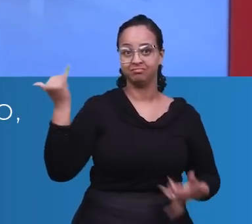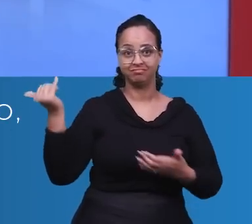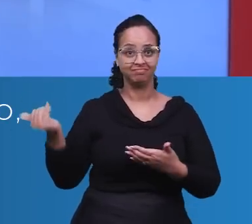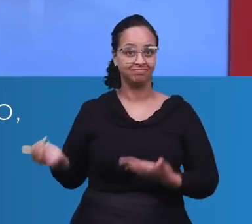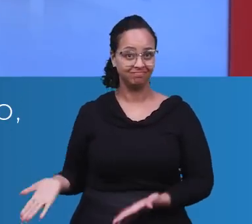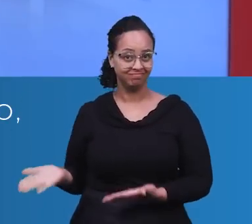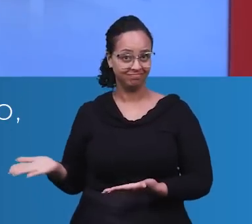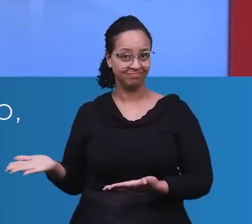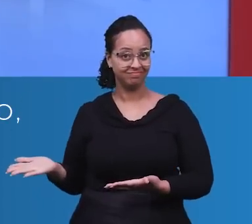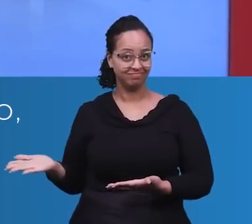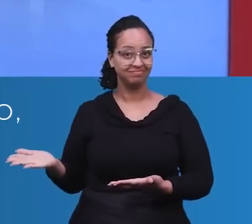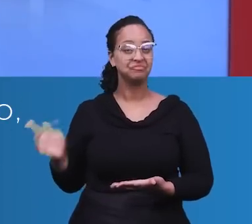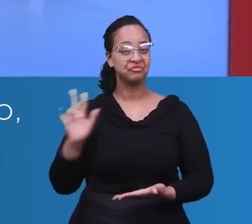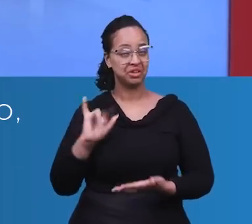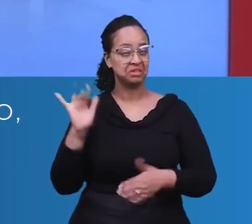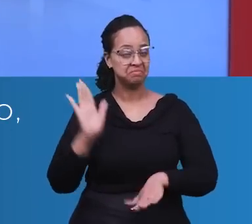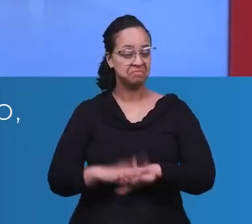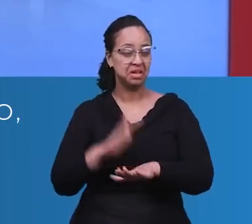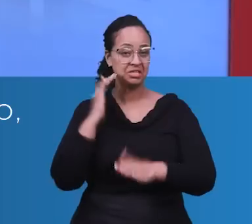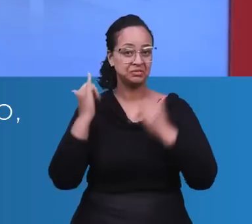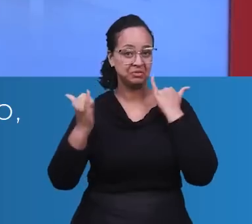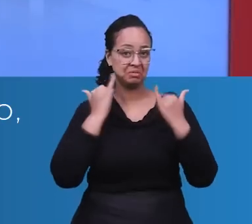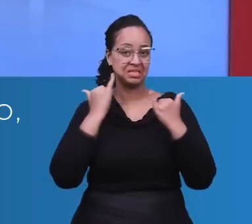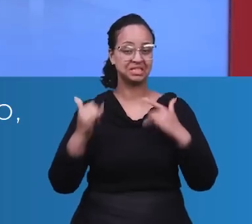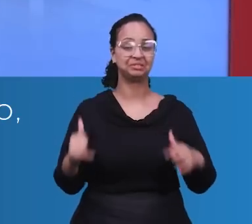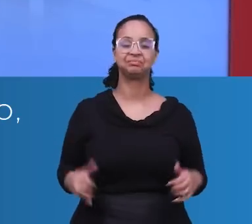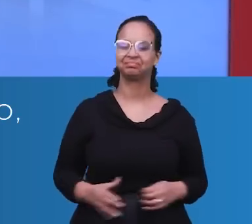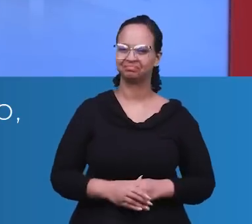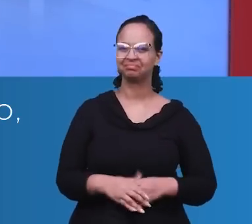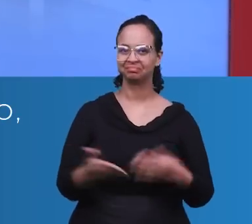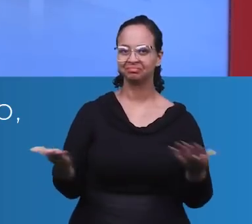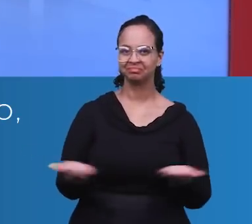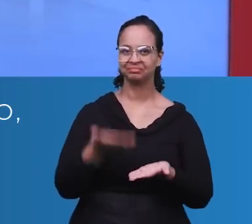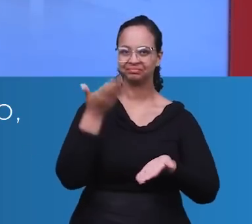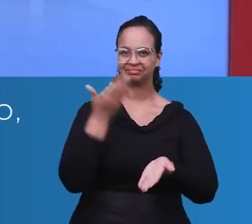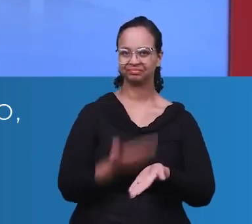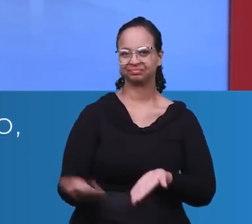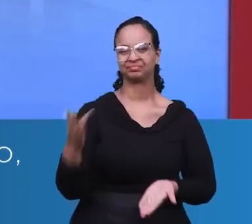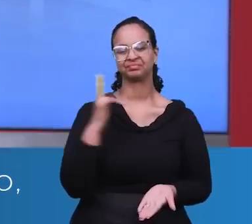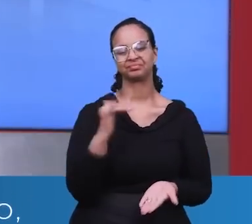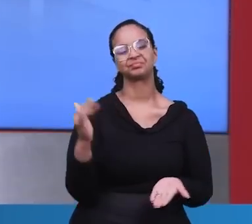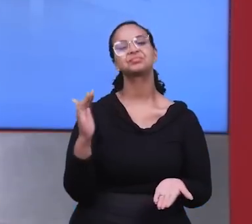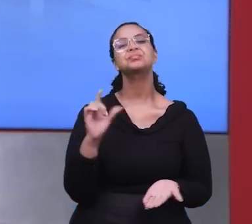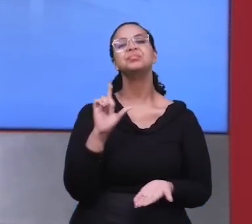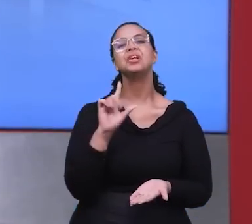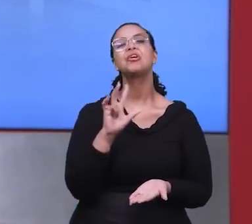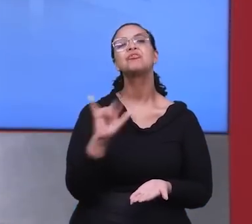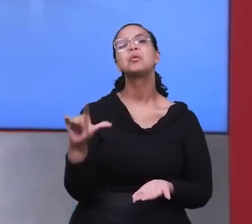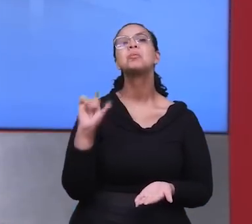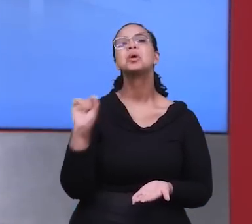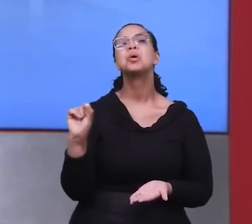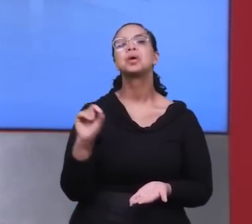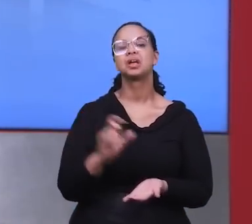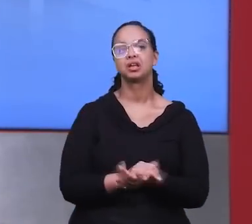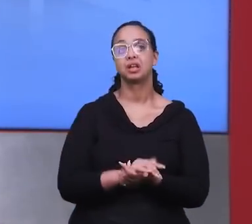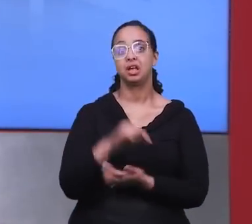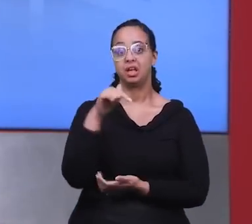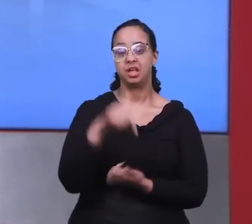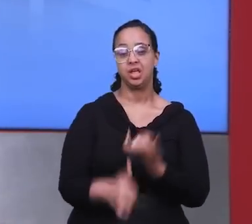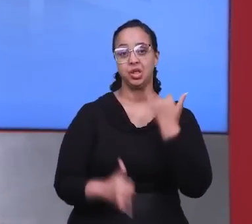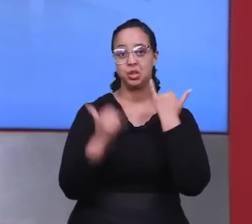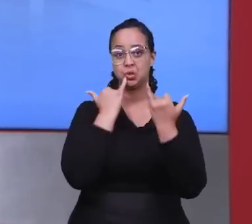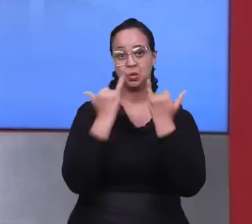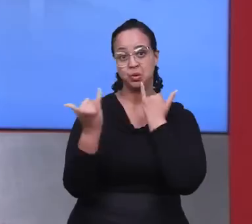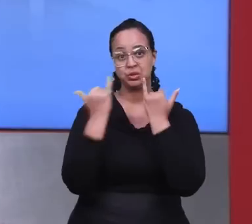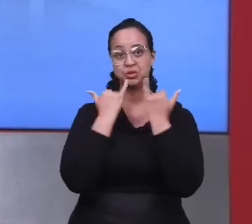você, é claro, você vai ficar sabendo de mais informações sobre esse evento. Bom, agora sim, vamos dar início aqui com as nossas notícias,